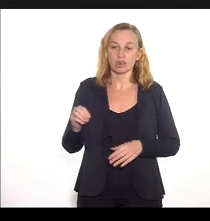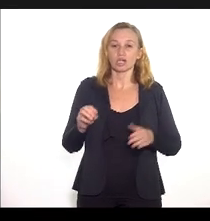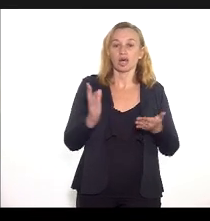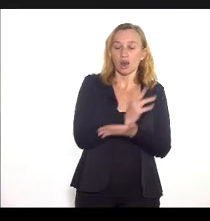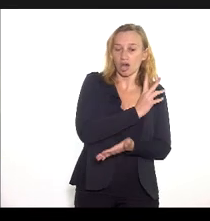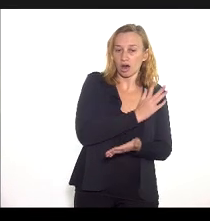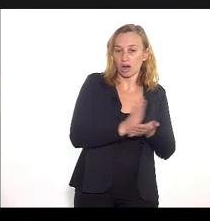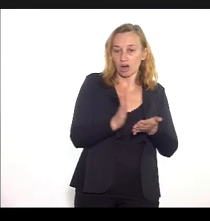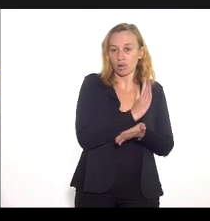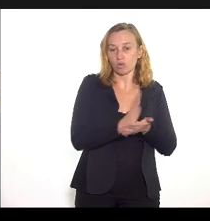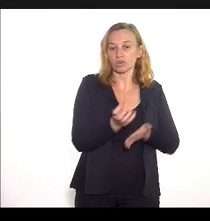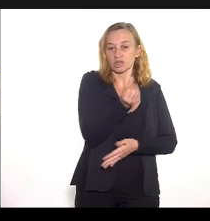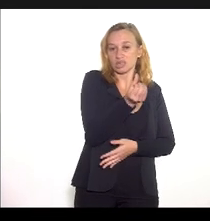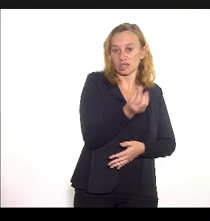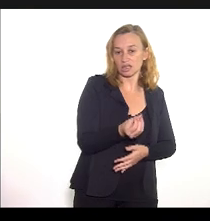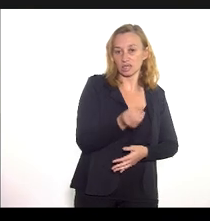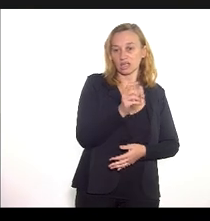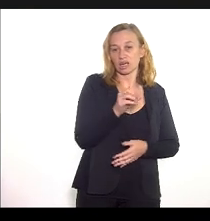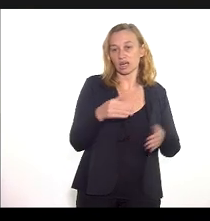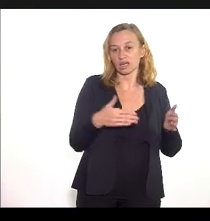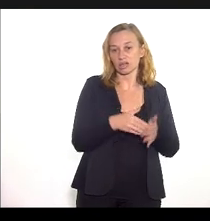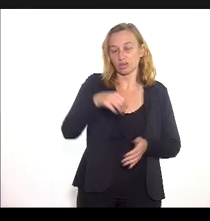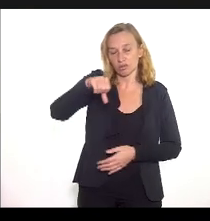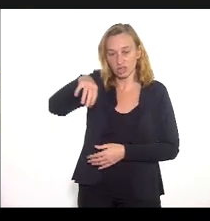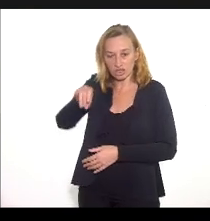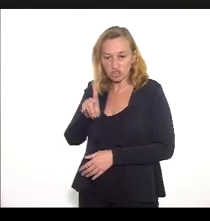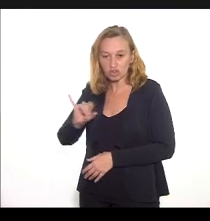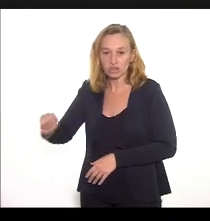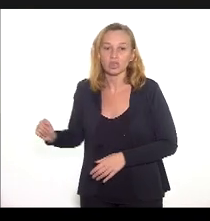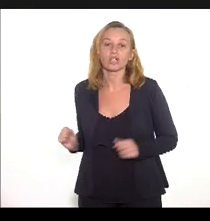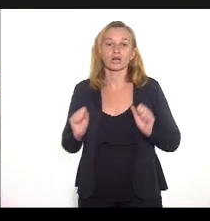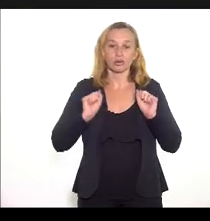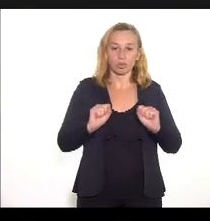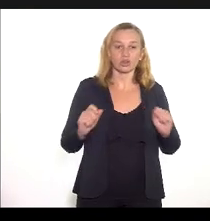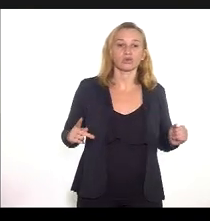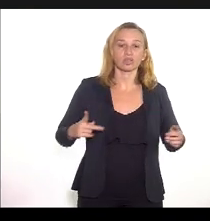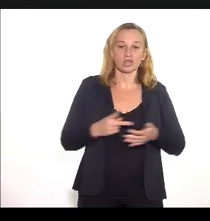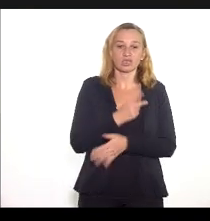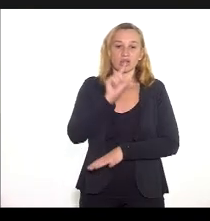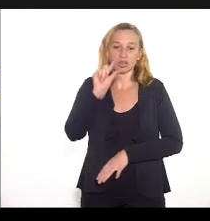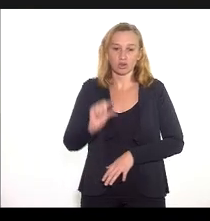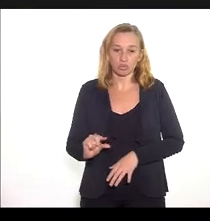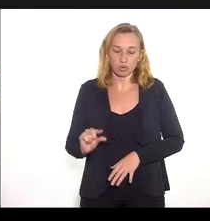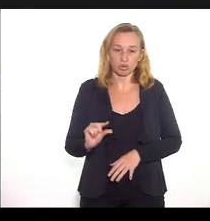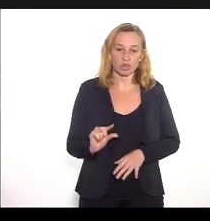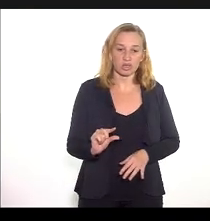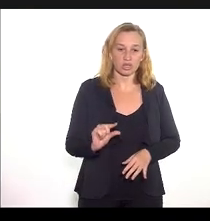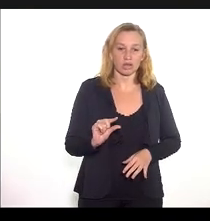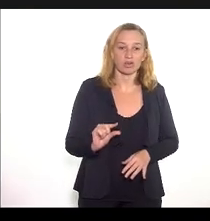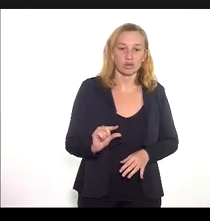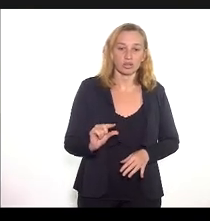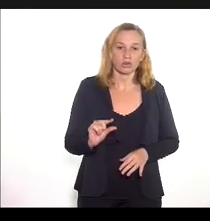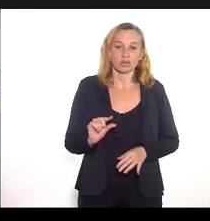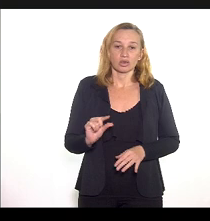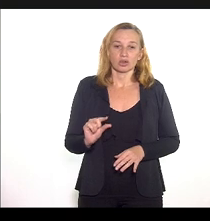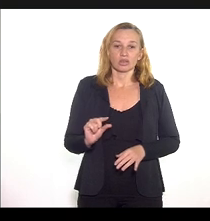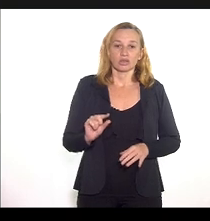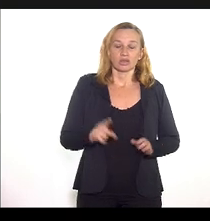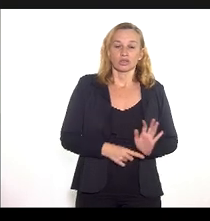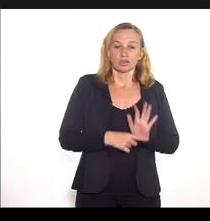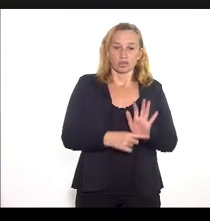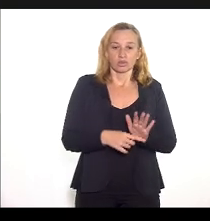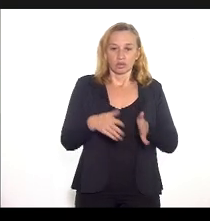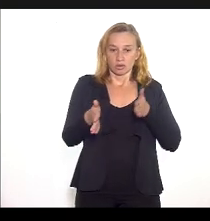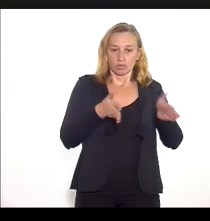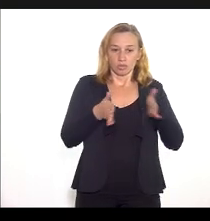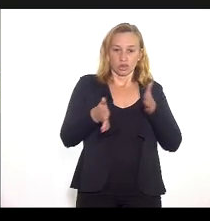ocorrendo de 60 a 90 dias, o que pode concorrer para a pequena redução do quantitativo de atendimentos no